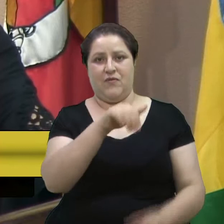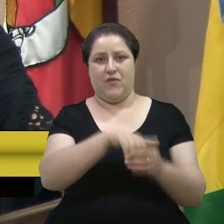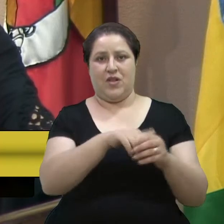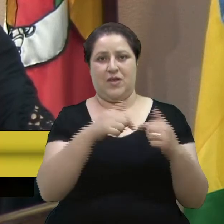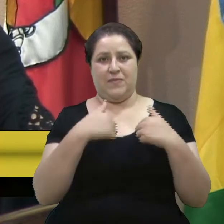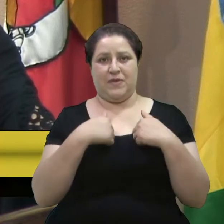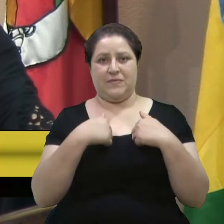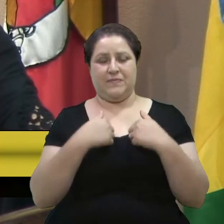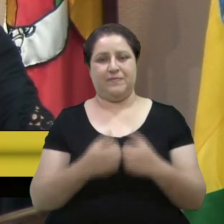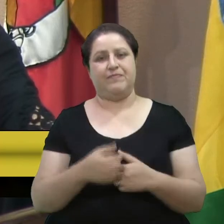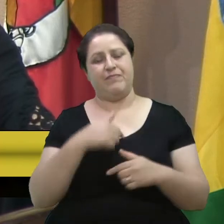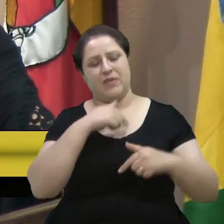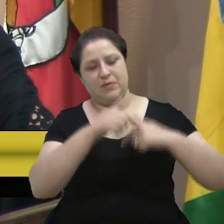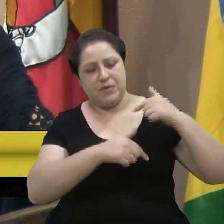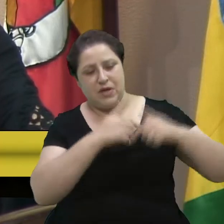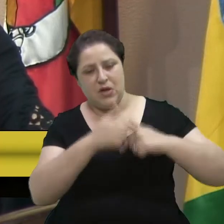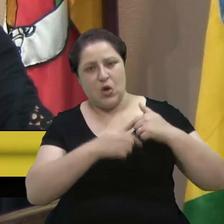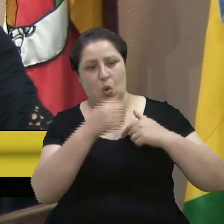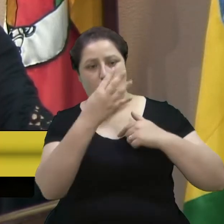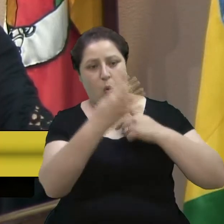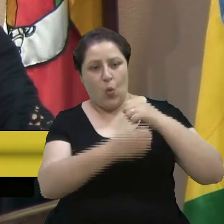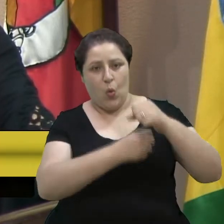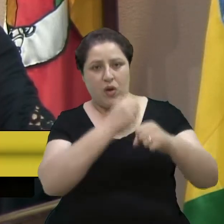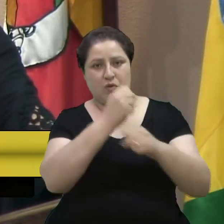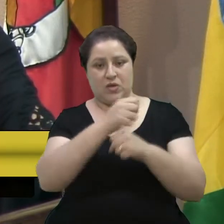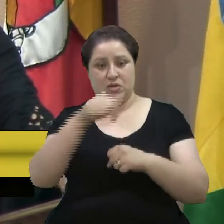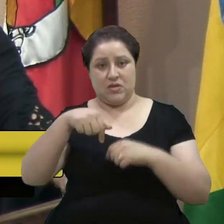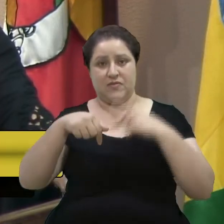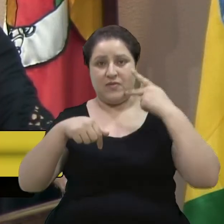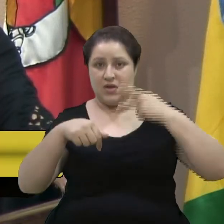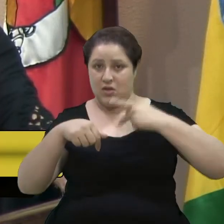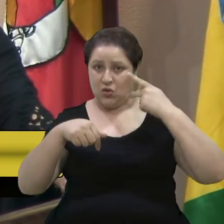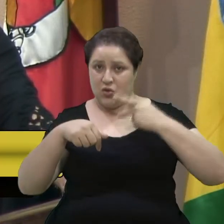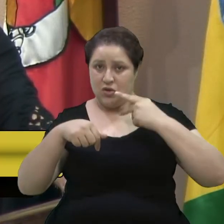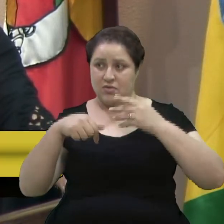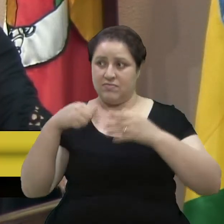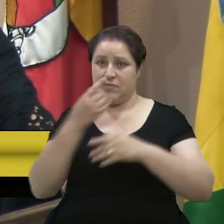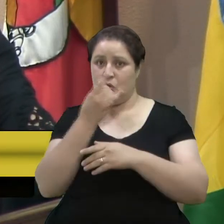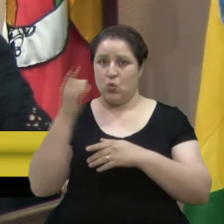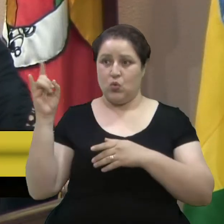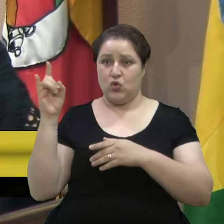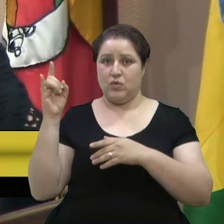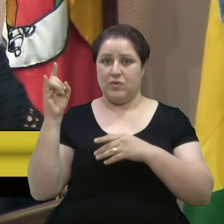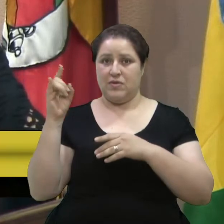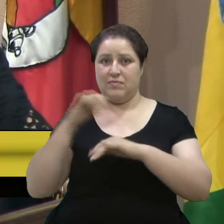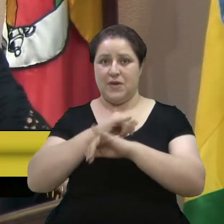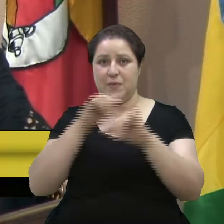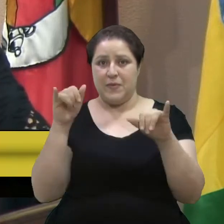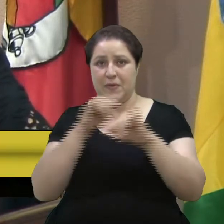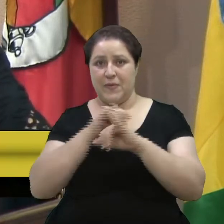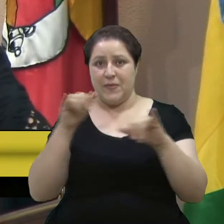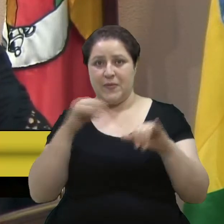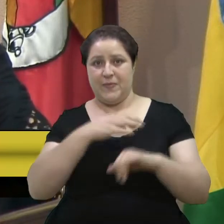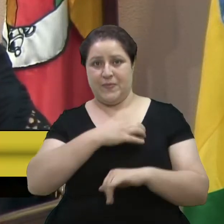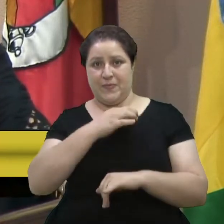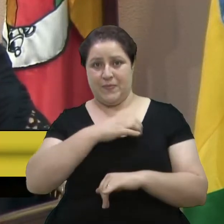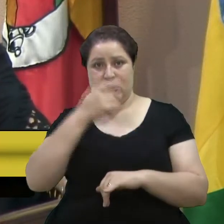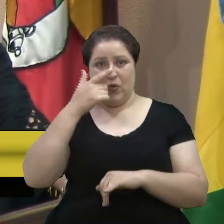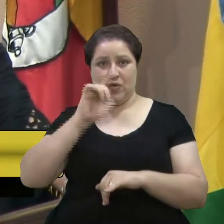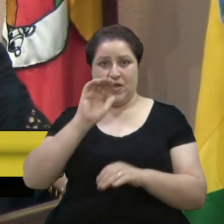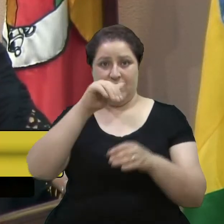E aí trabalhei quatro anos aqui como vereadora, né, e na última campanha eu fiz 3